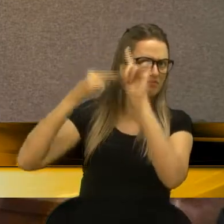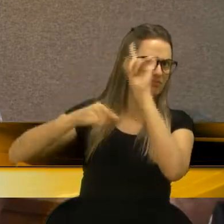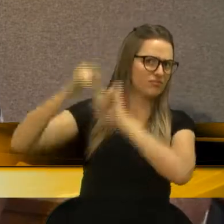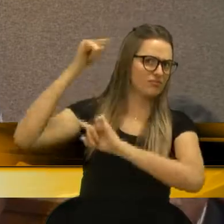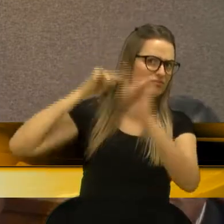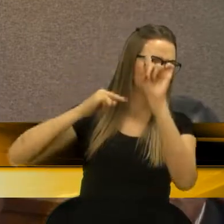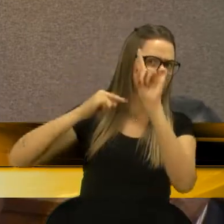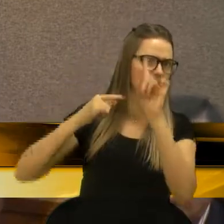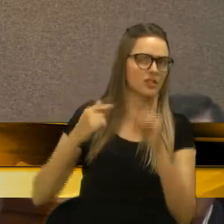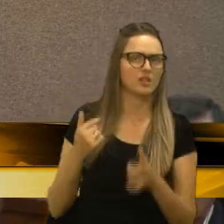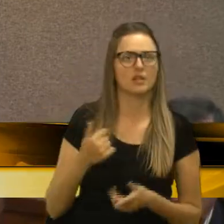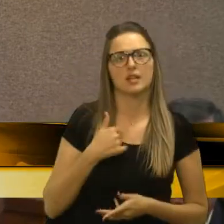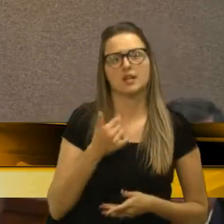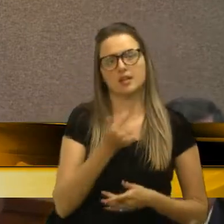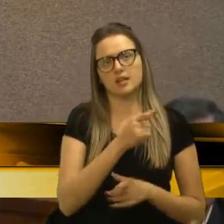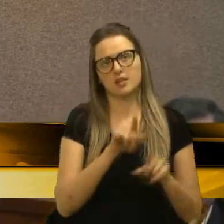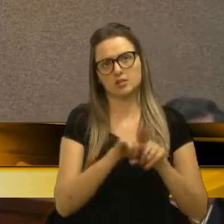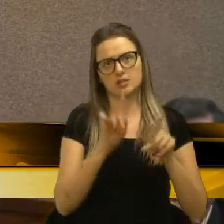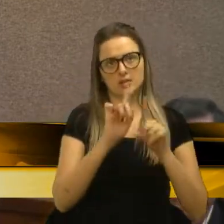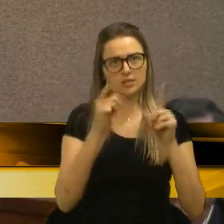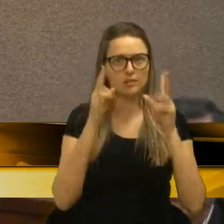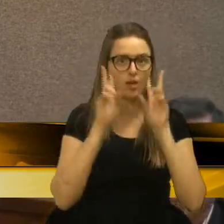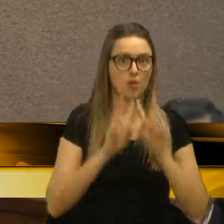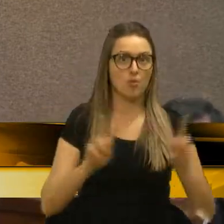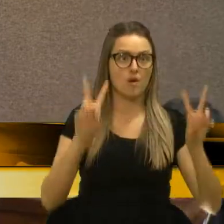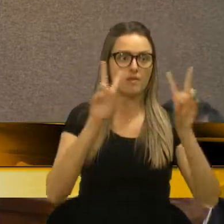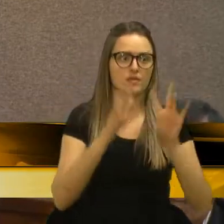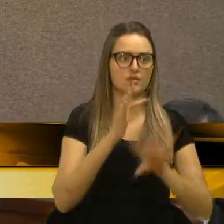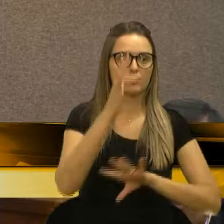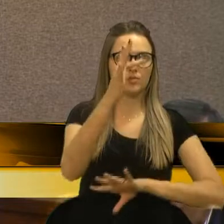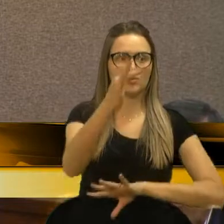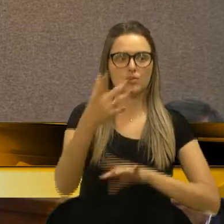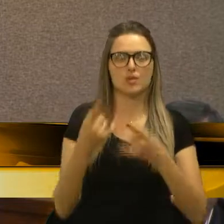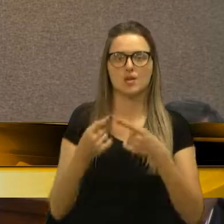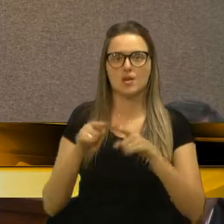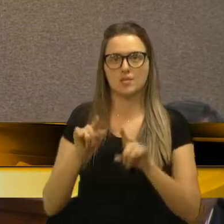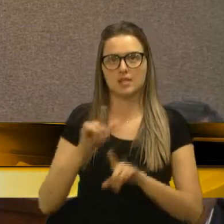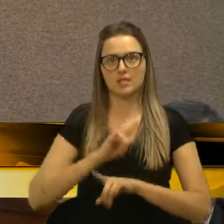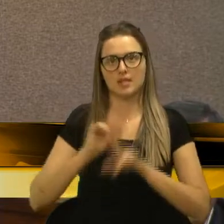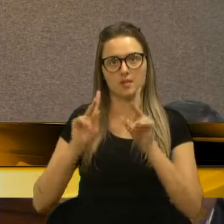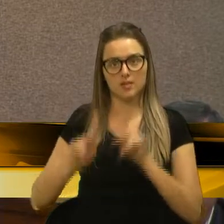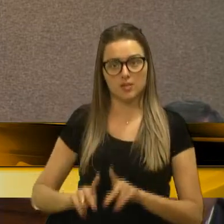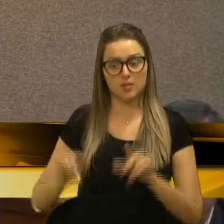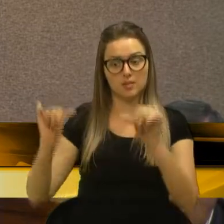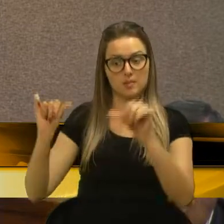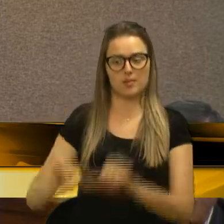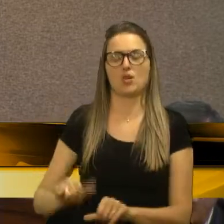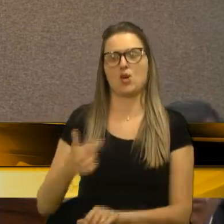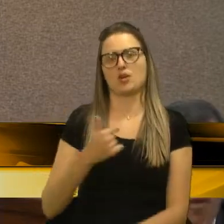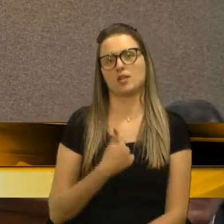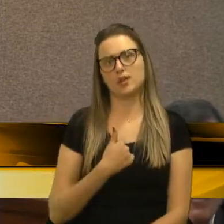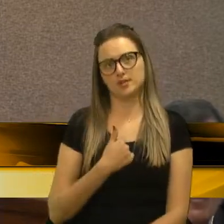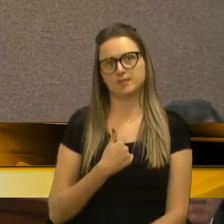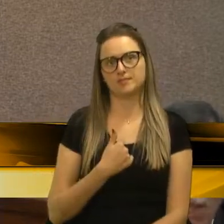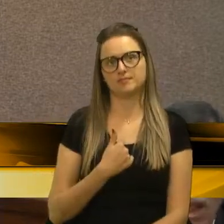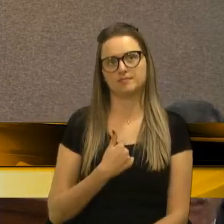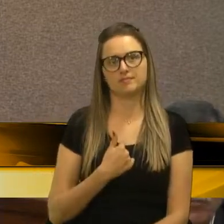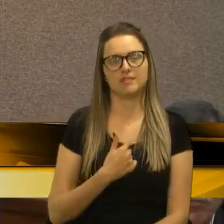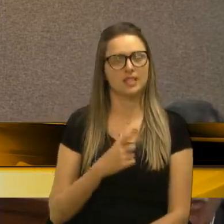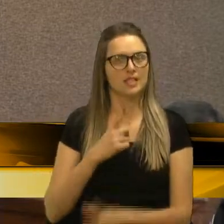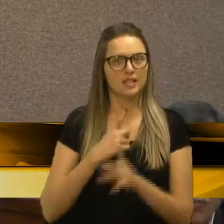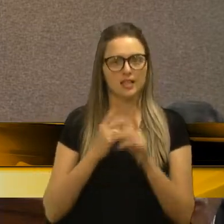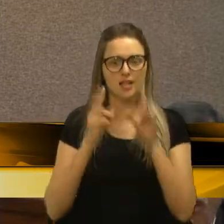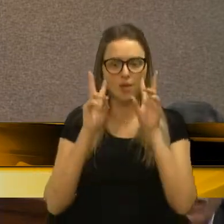também não tenho visão muito longa, adiante, mas tem gente que me ganha nessa parte. Olha, visão muito